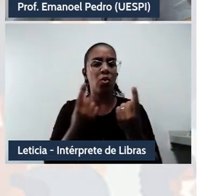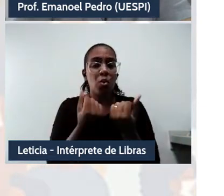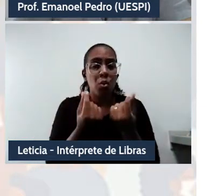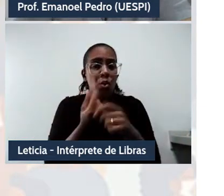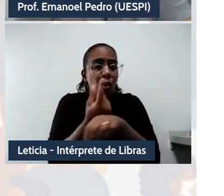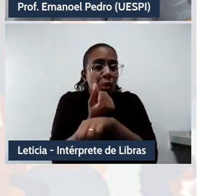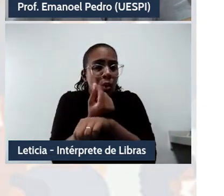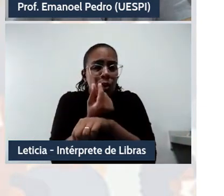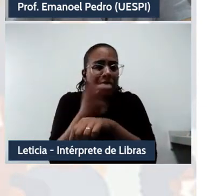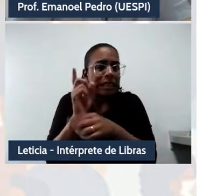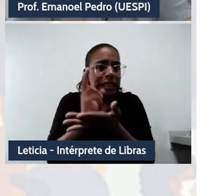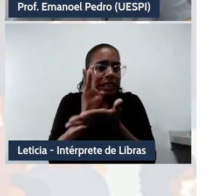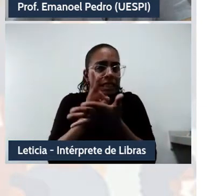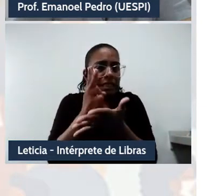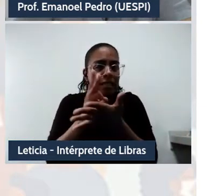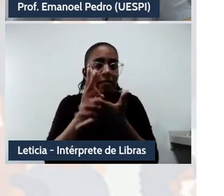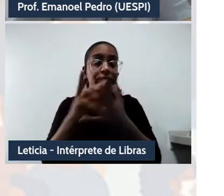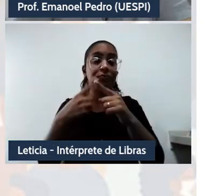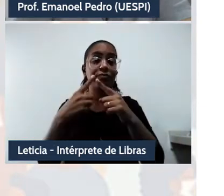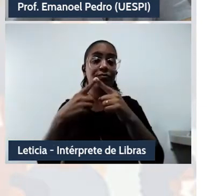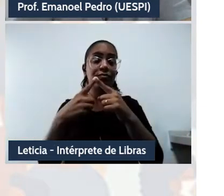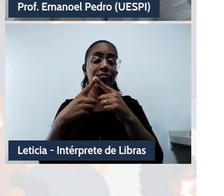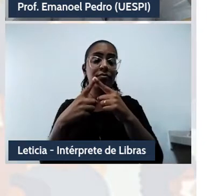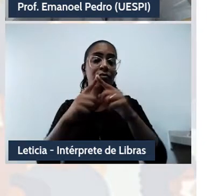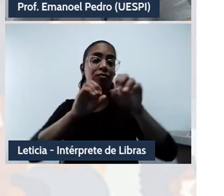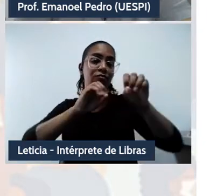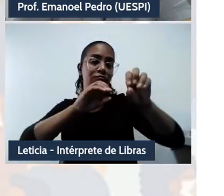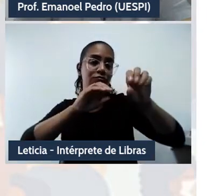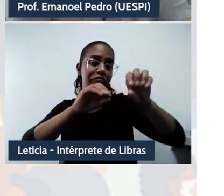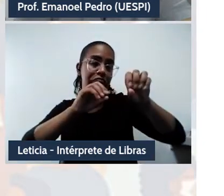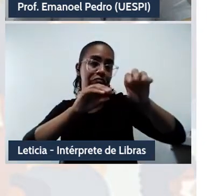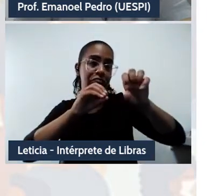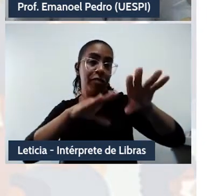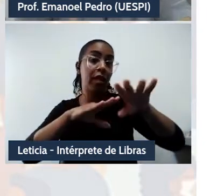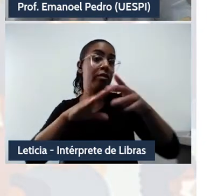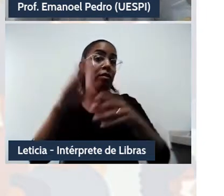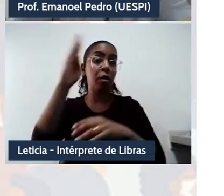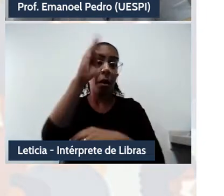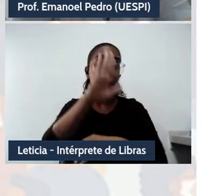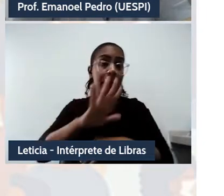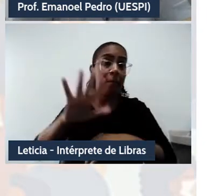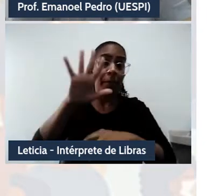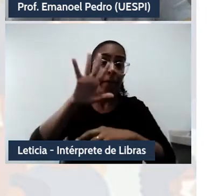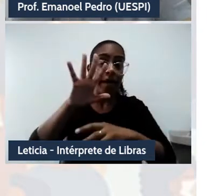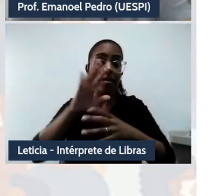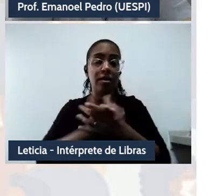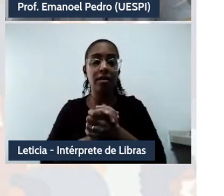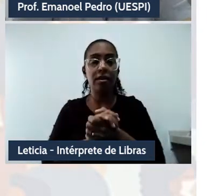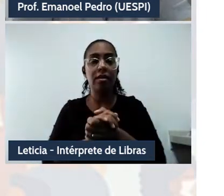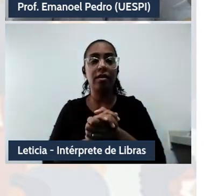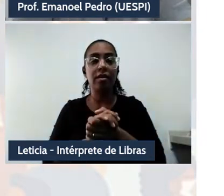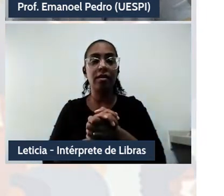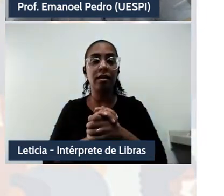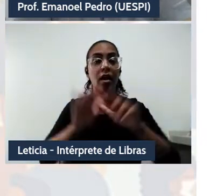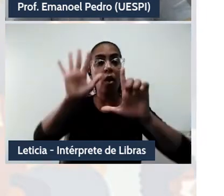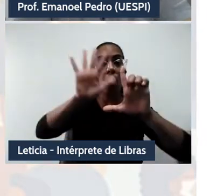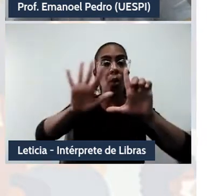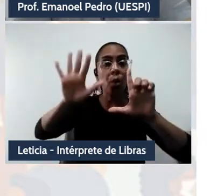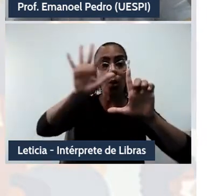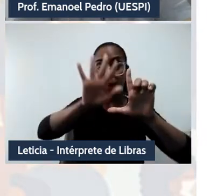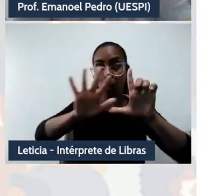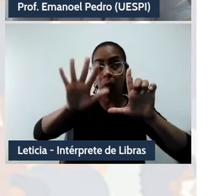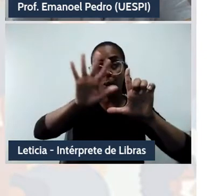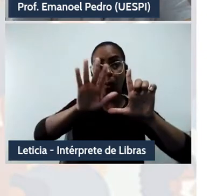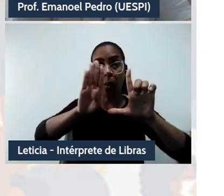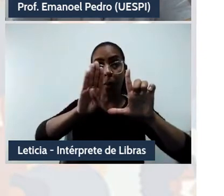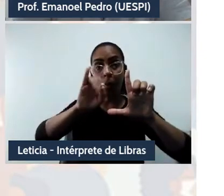toda a estrutura educacional de países como o Brasil, por exemplo, sendo cooptado por plataformas das big tech como o Google